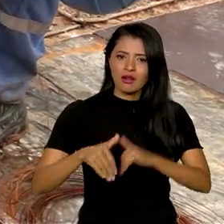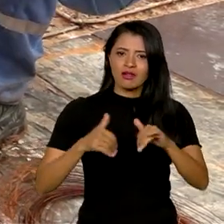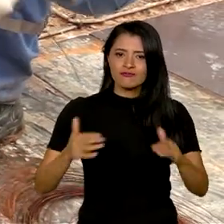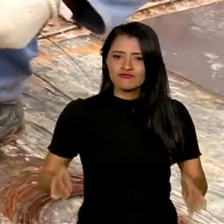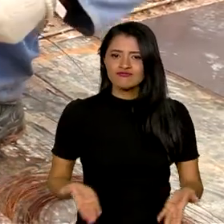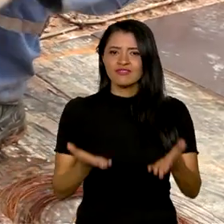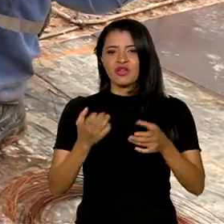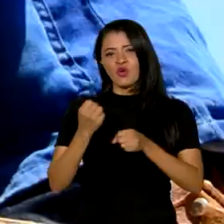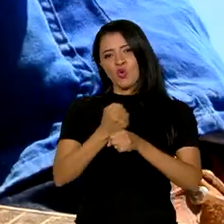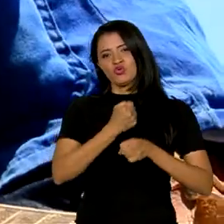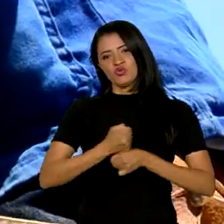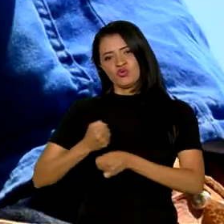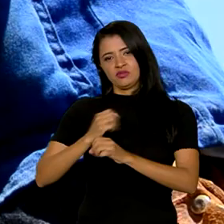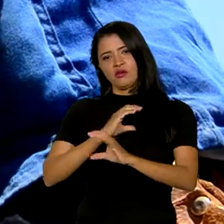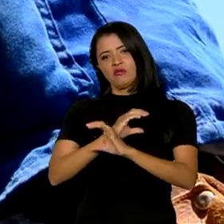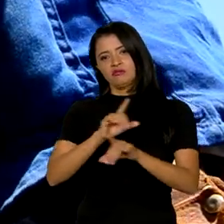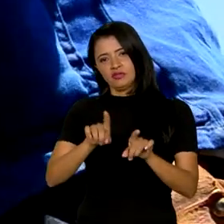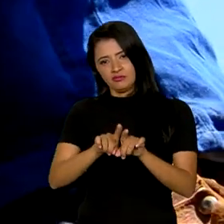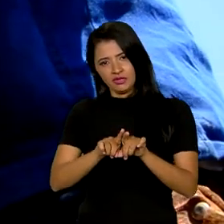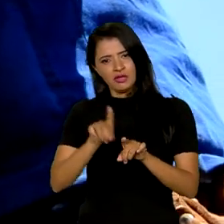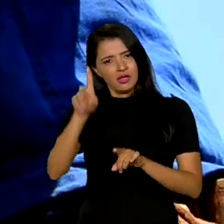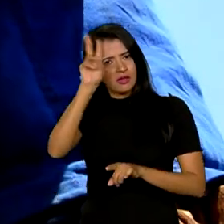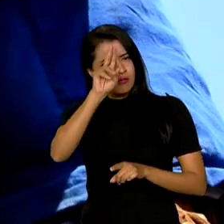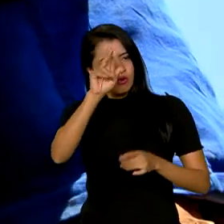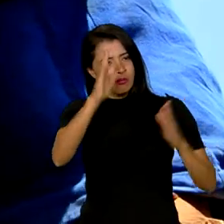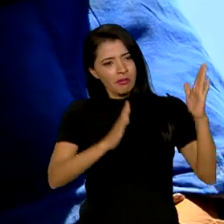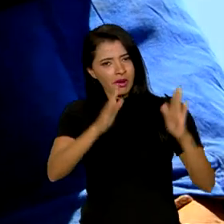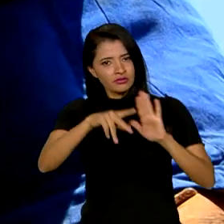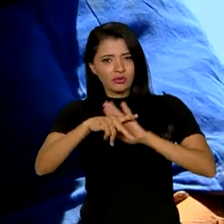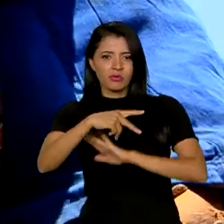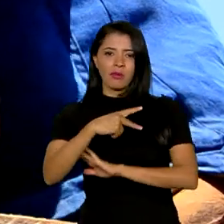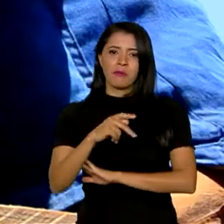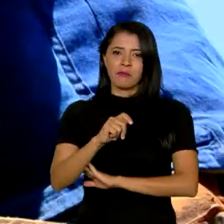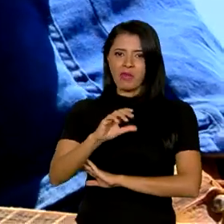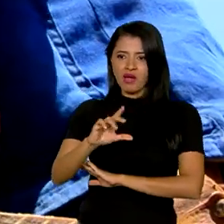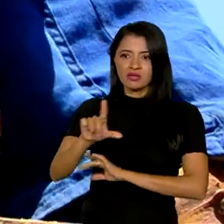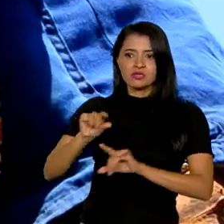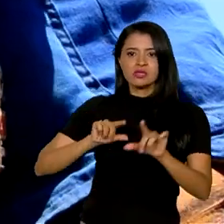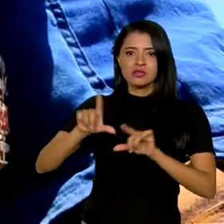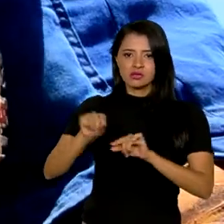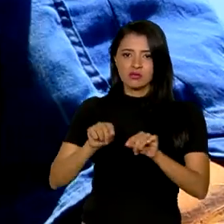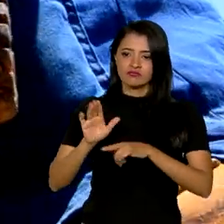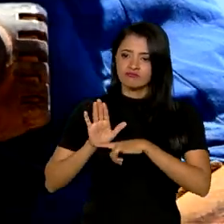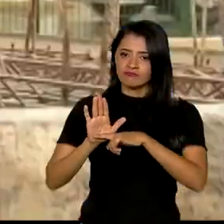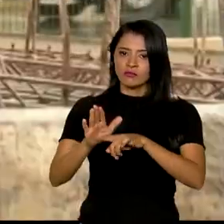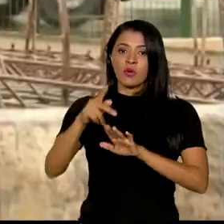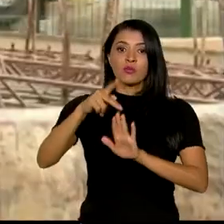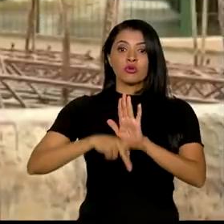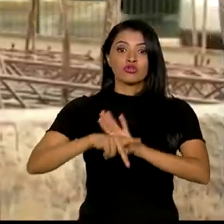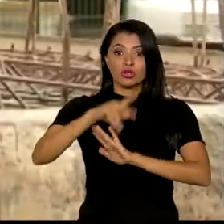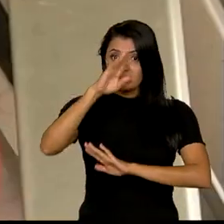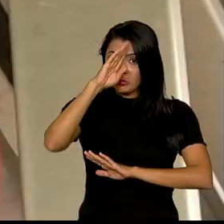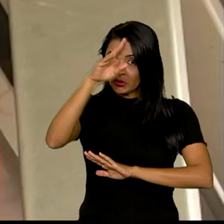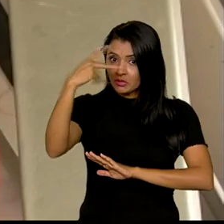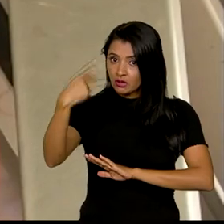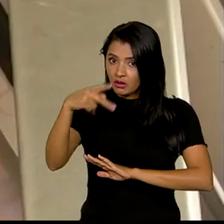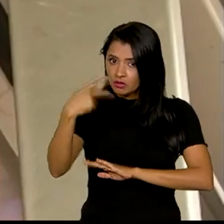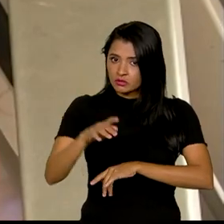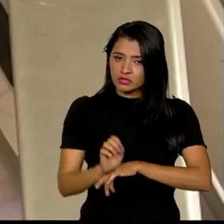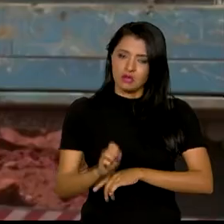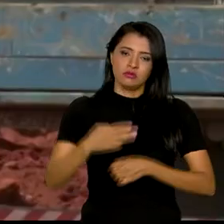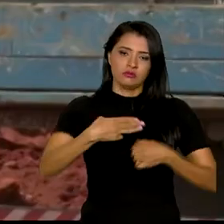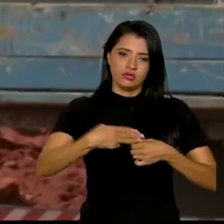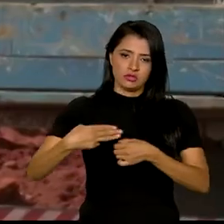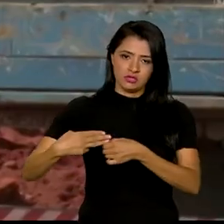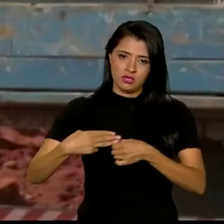da construção civil. e lembrou dos prazos do PAC Seleções para atender os projetos prioritários de estados e